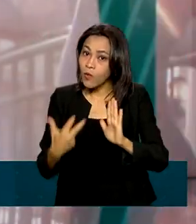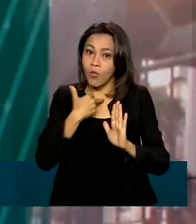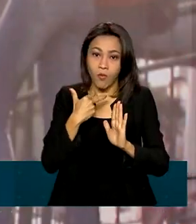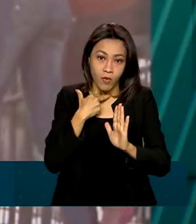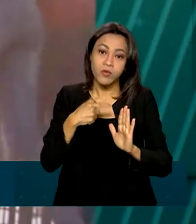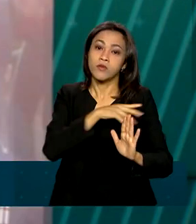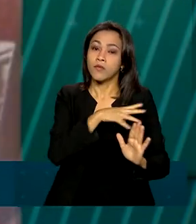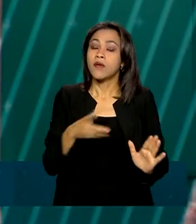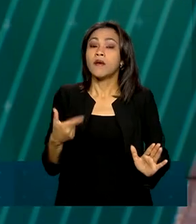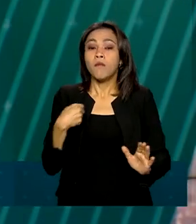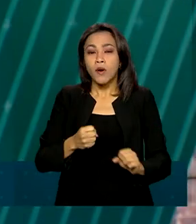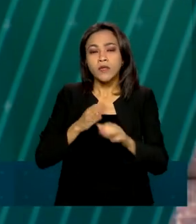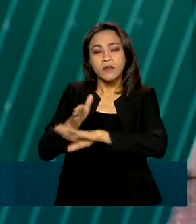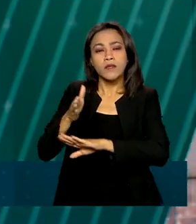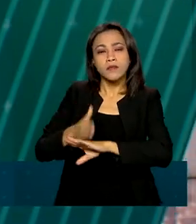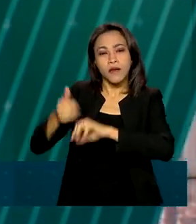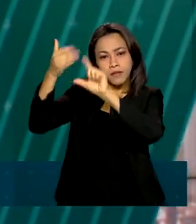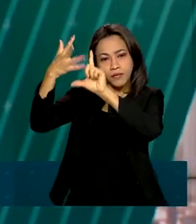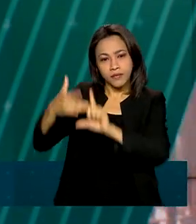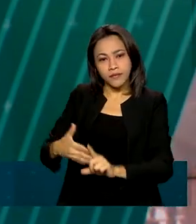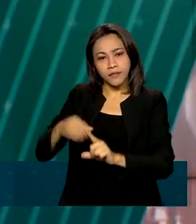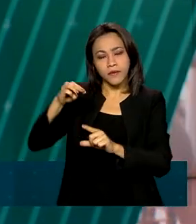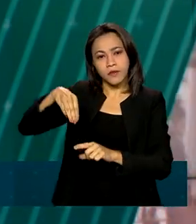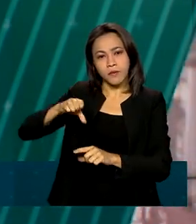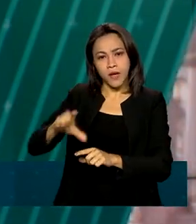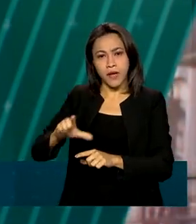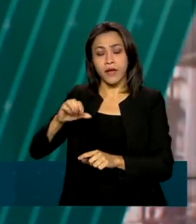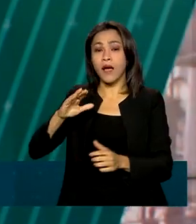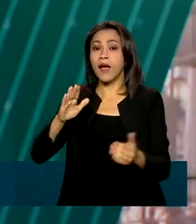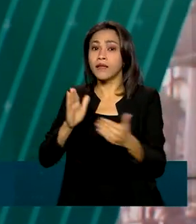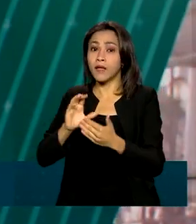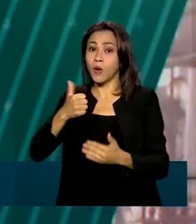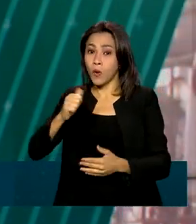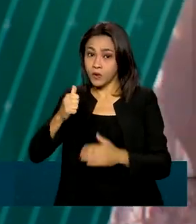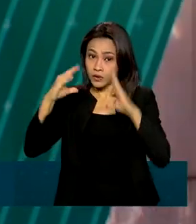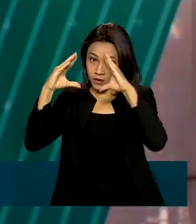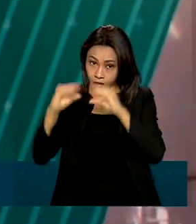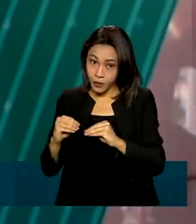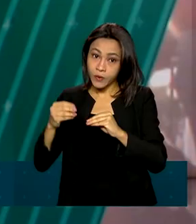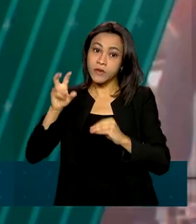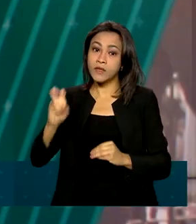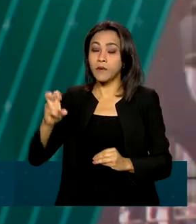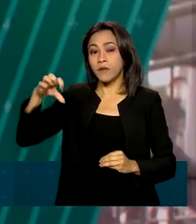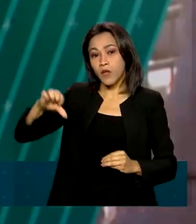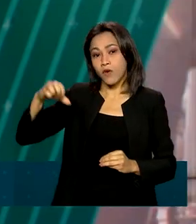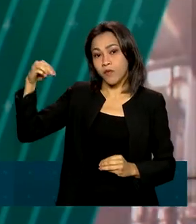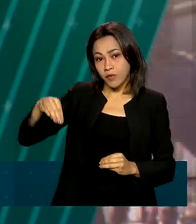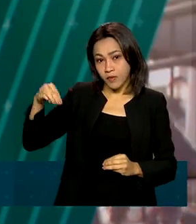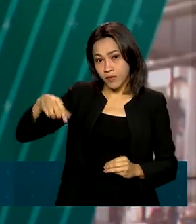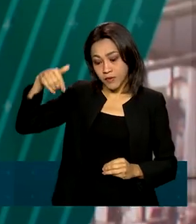Acesso Único do MEC até às 11 horas e 59 minutos da noite desta sexta-feira.